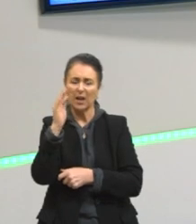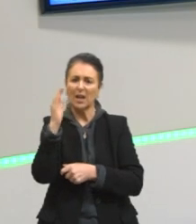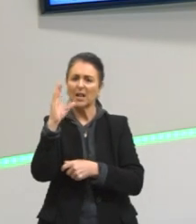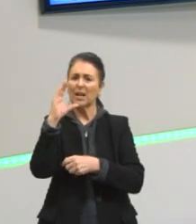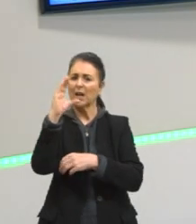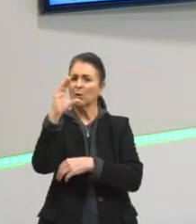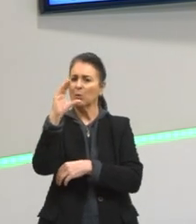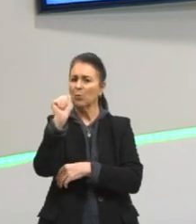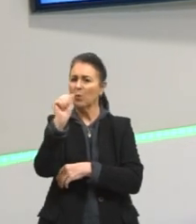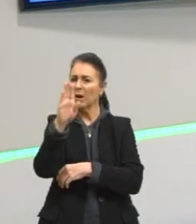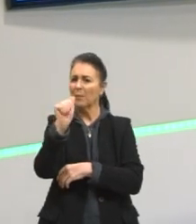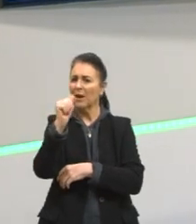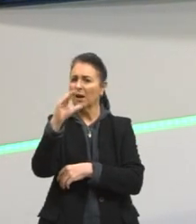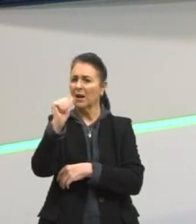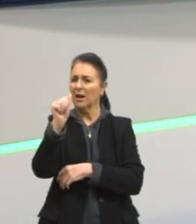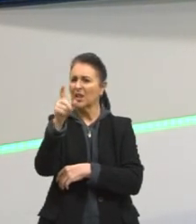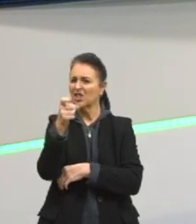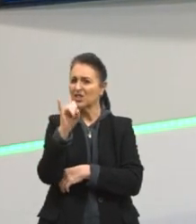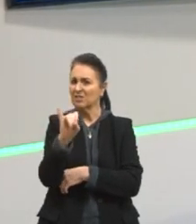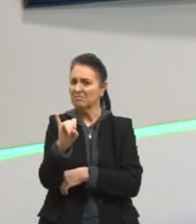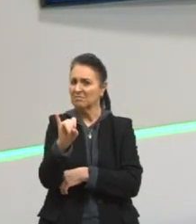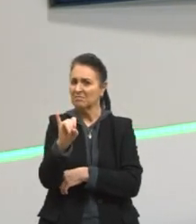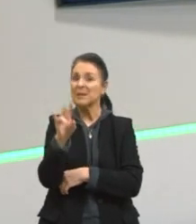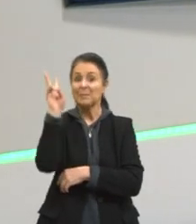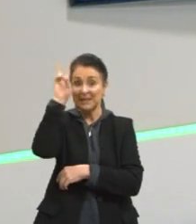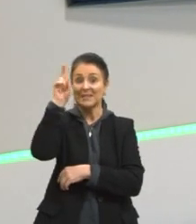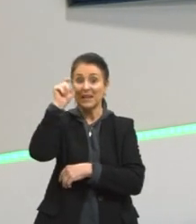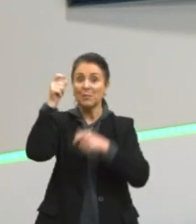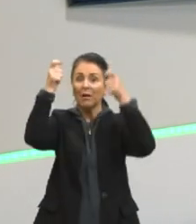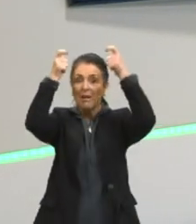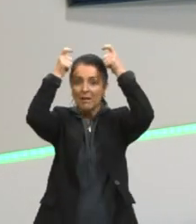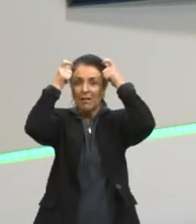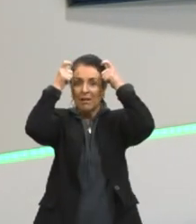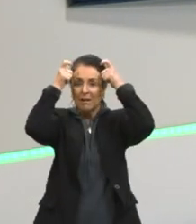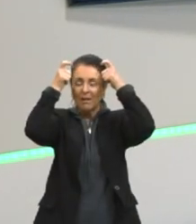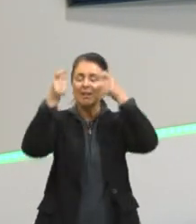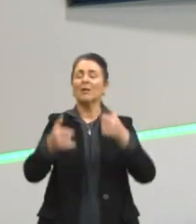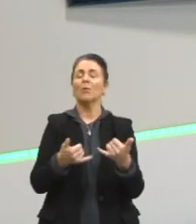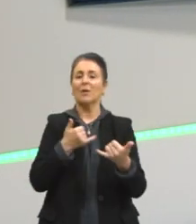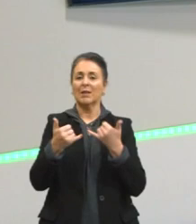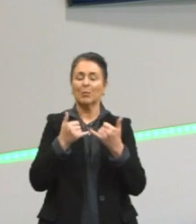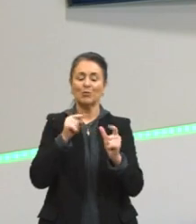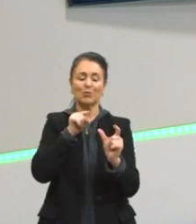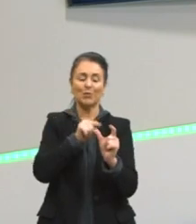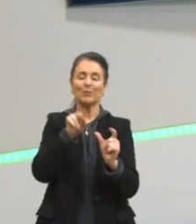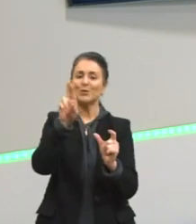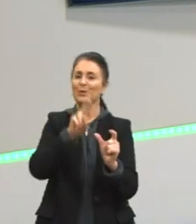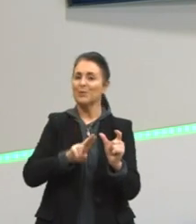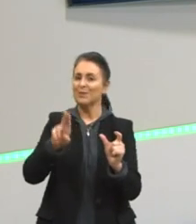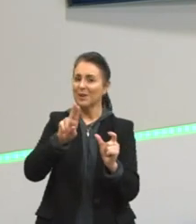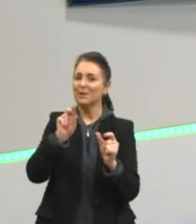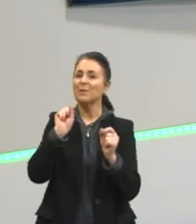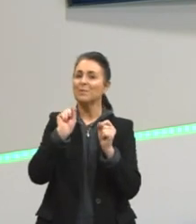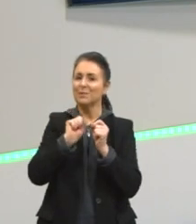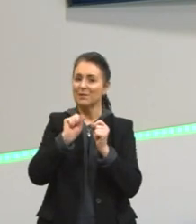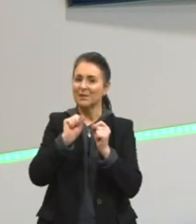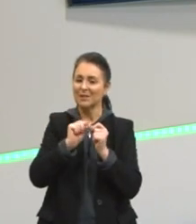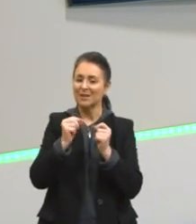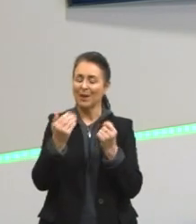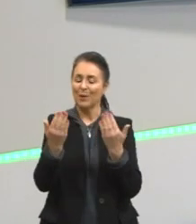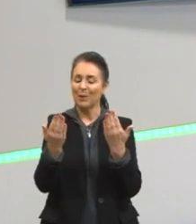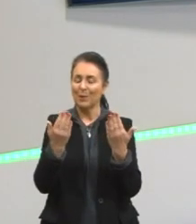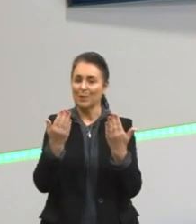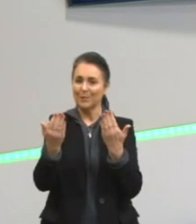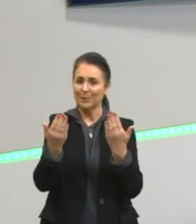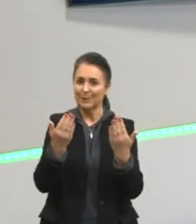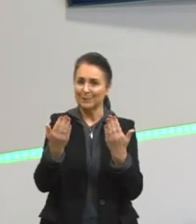antigos reis usavam. Então, aqui a gente tem exemplos de palavras que são usadas para fazer essa comparação.